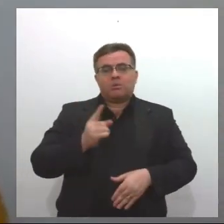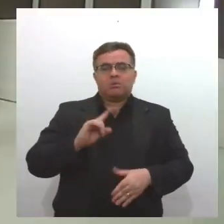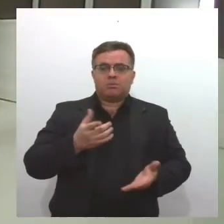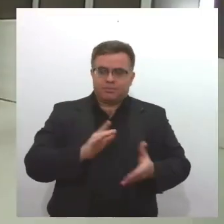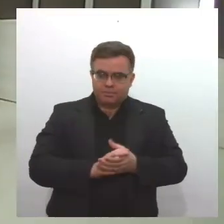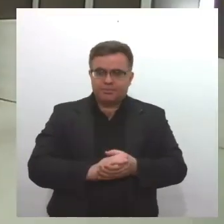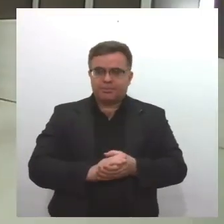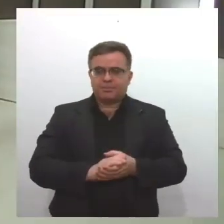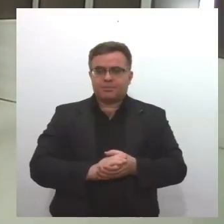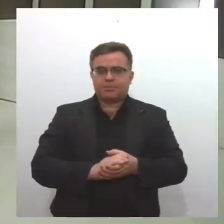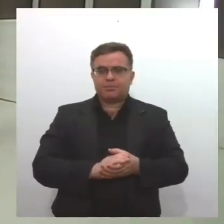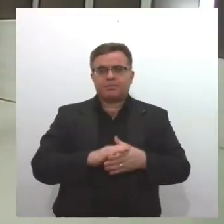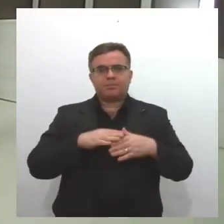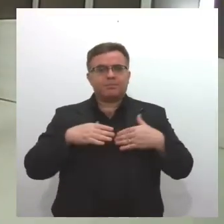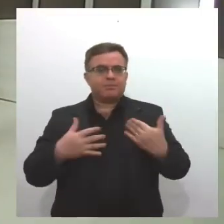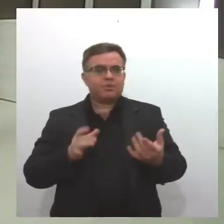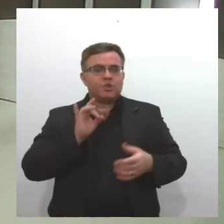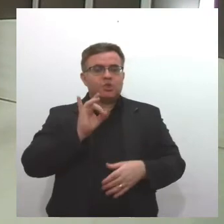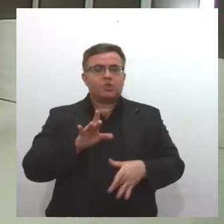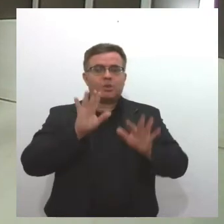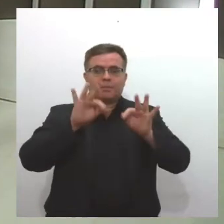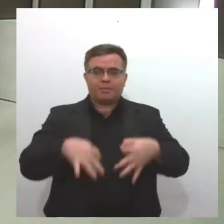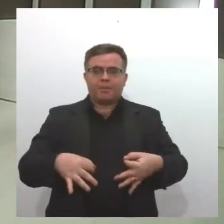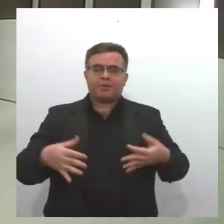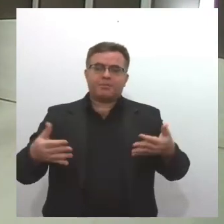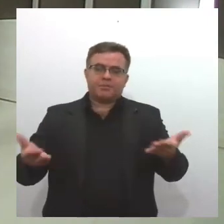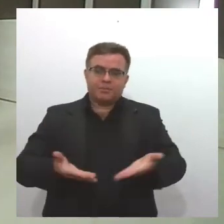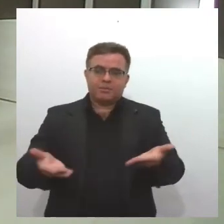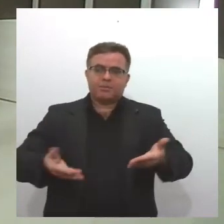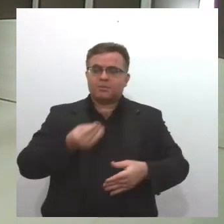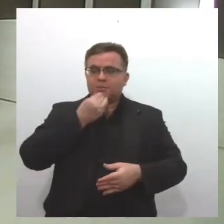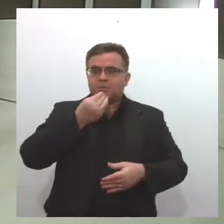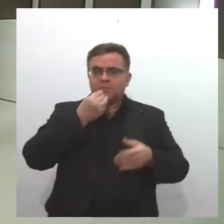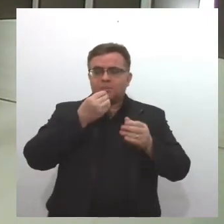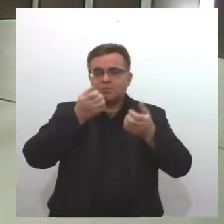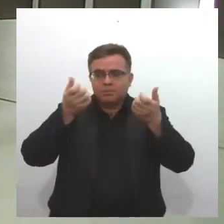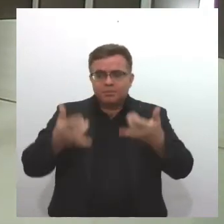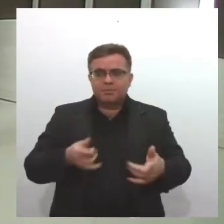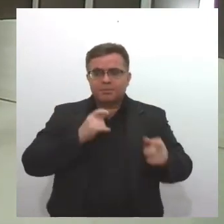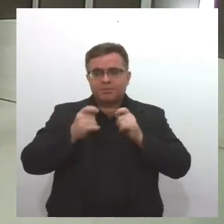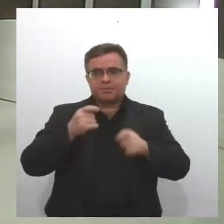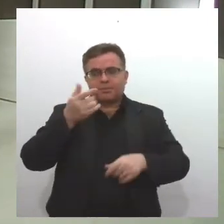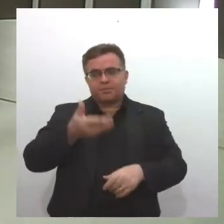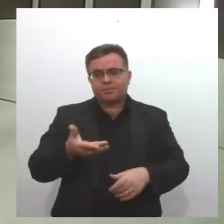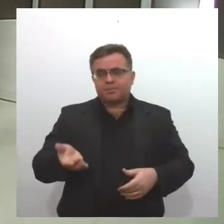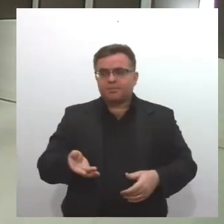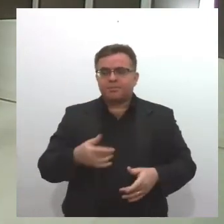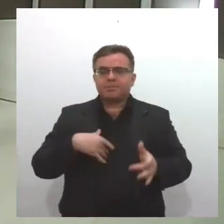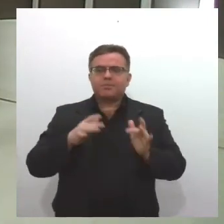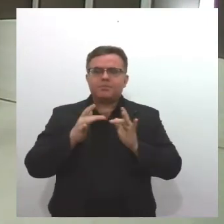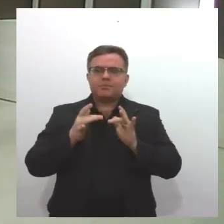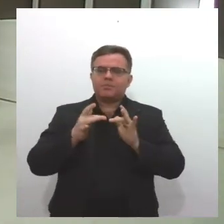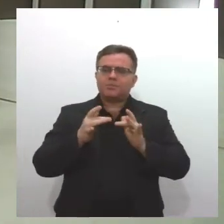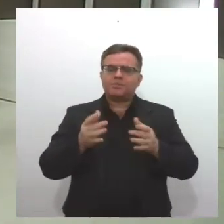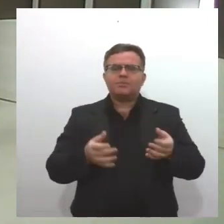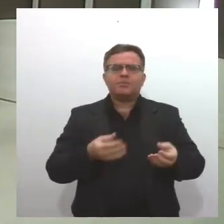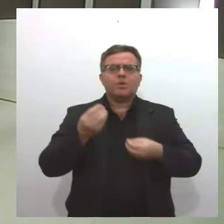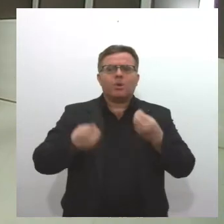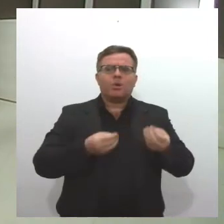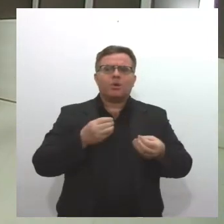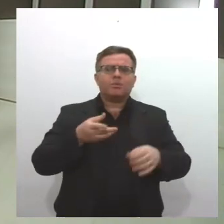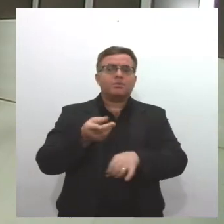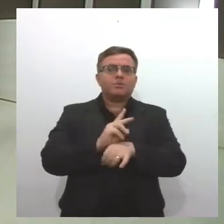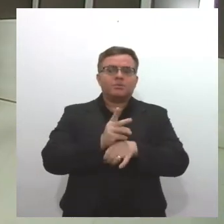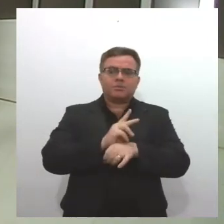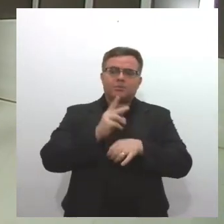Exatamente. Jaqueline, só para a gente encerrar a nossa entrevista, aproveitando a oportunidade que você está aqui, conta para quem está assistindo TV Ales, como é que tem funcionado o trabalho da vigilância